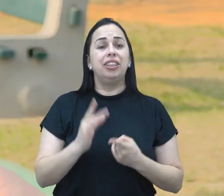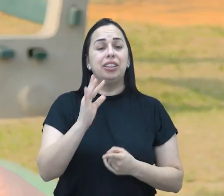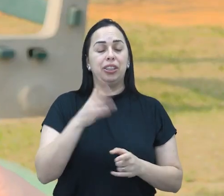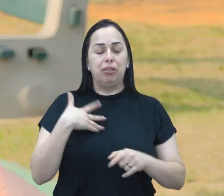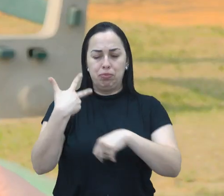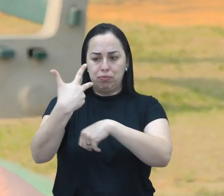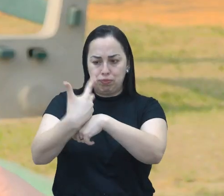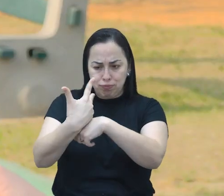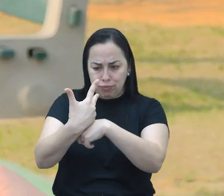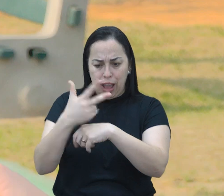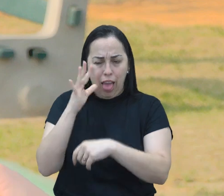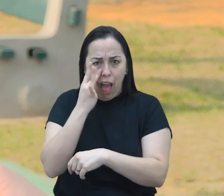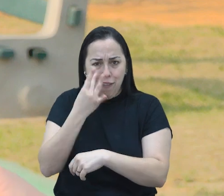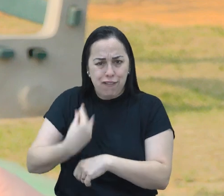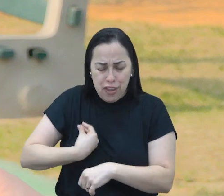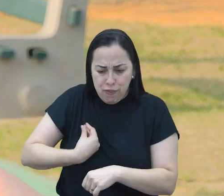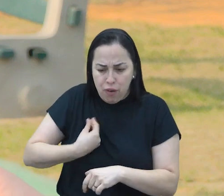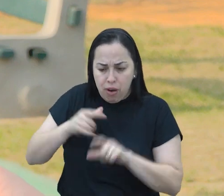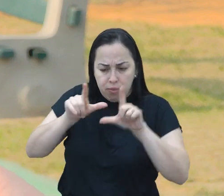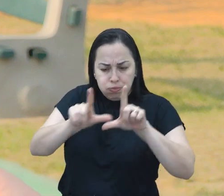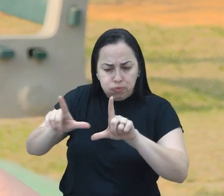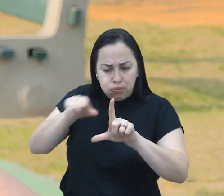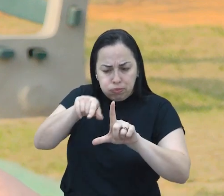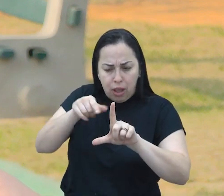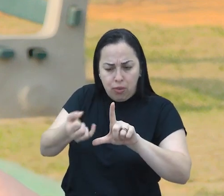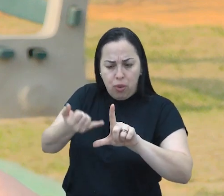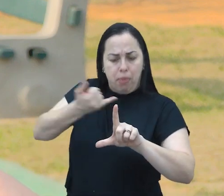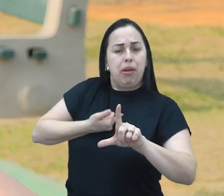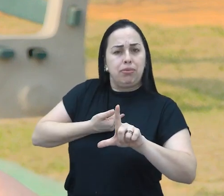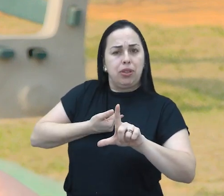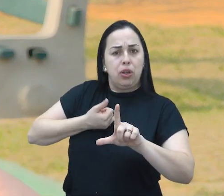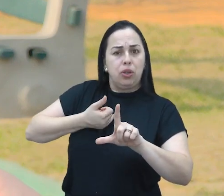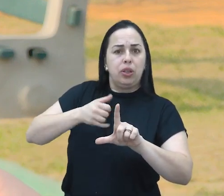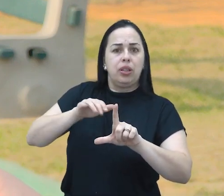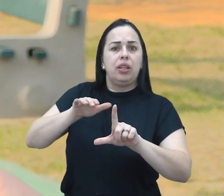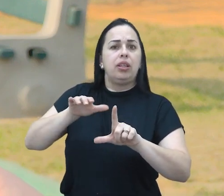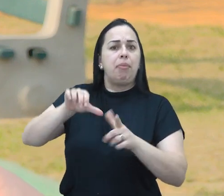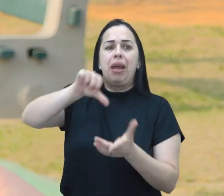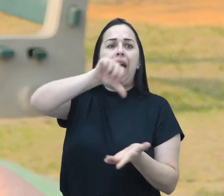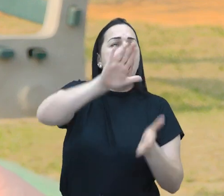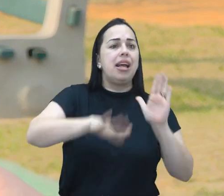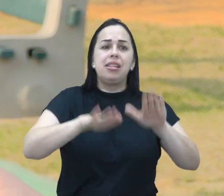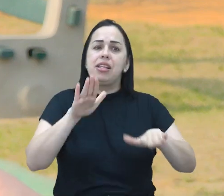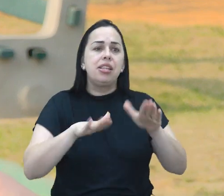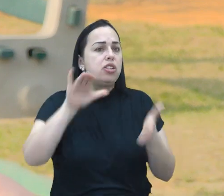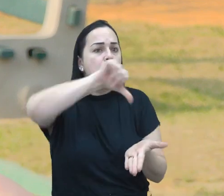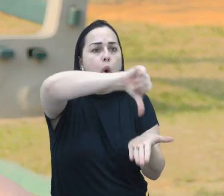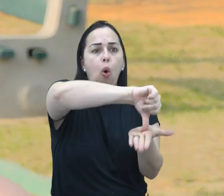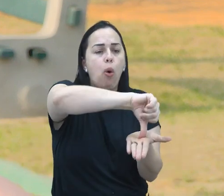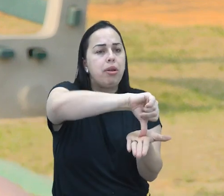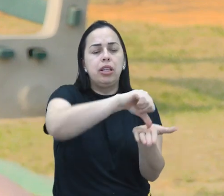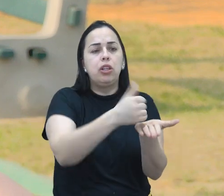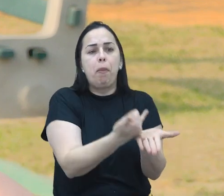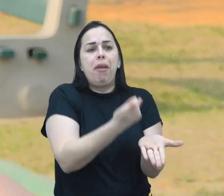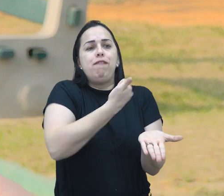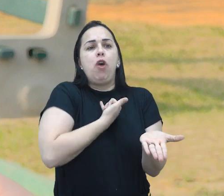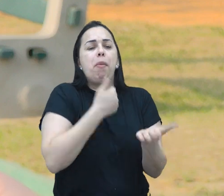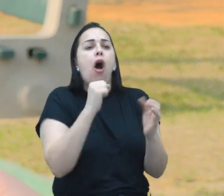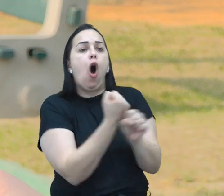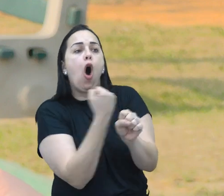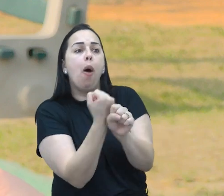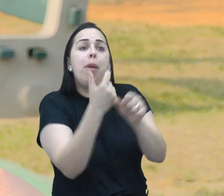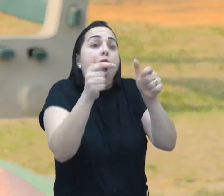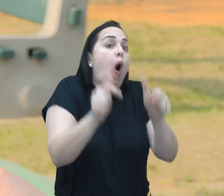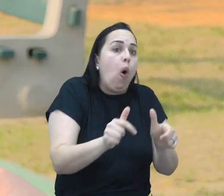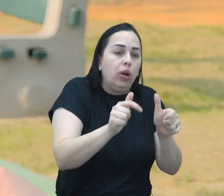a venda ao vivo também, às vezes o próprio aplicativo do GPS não informa as obras que estão